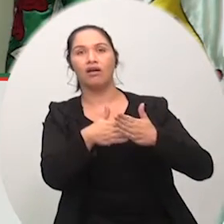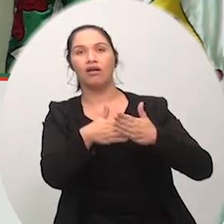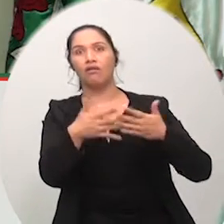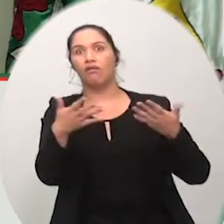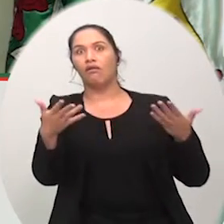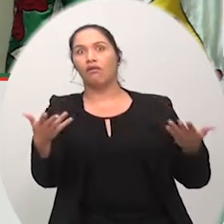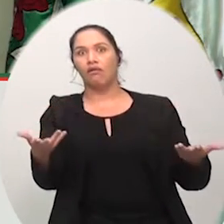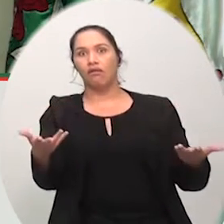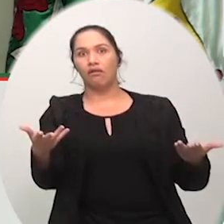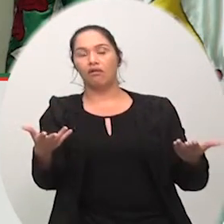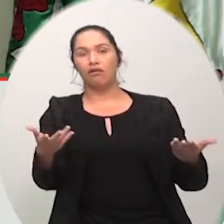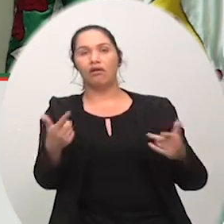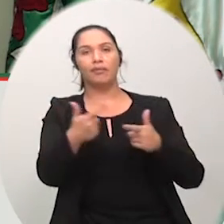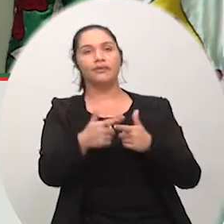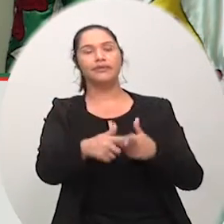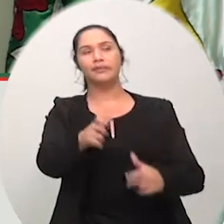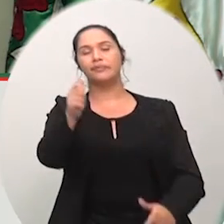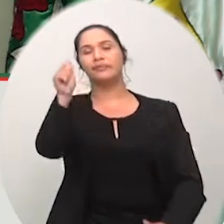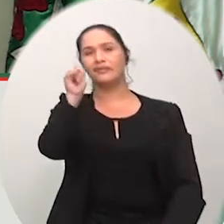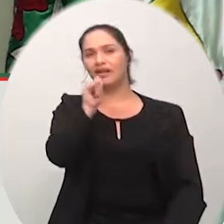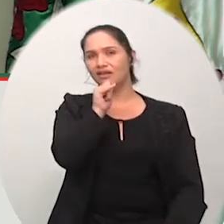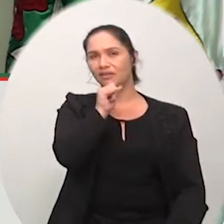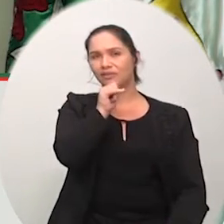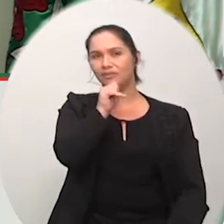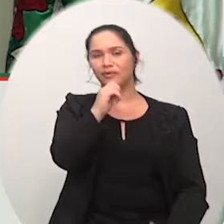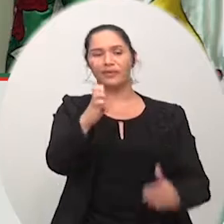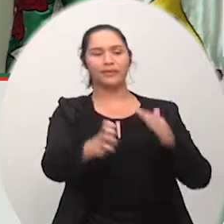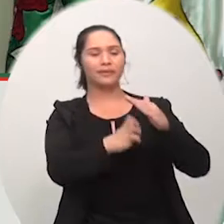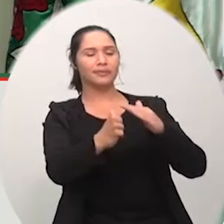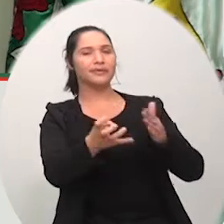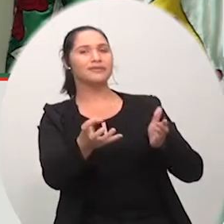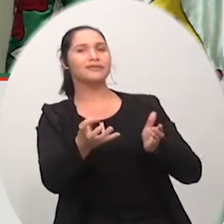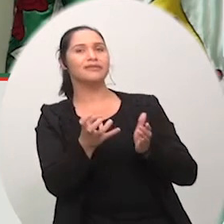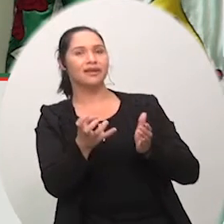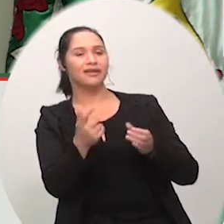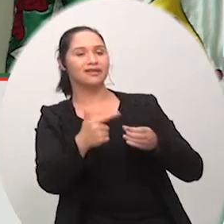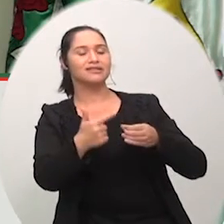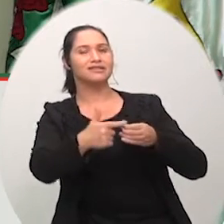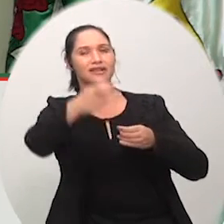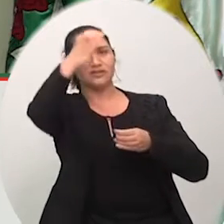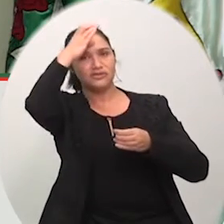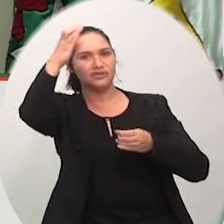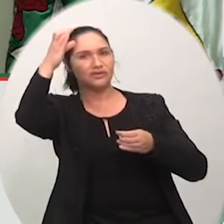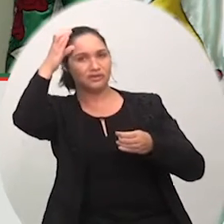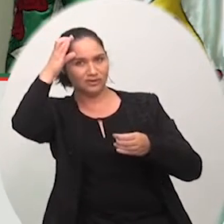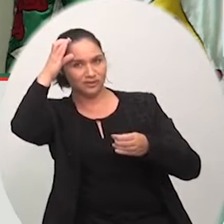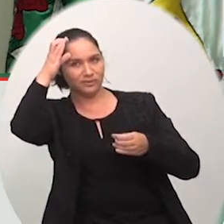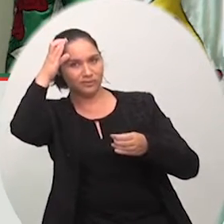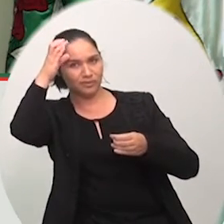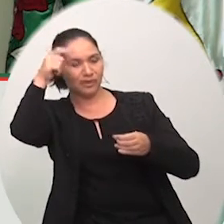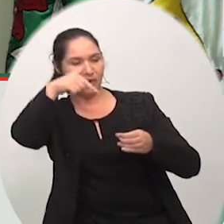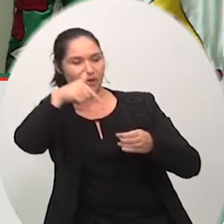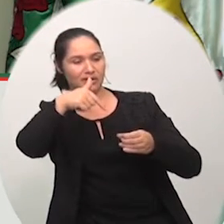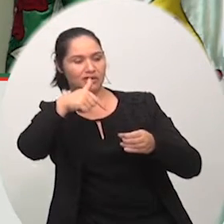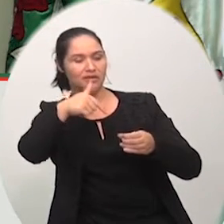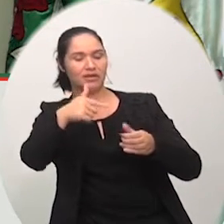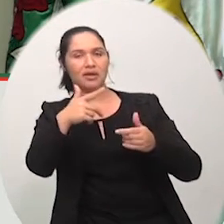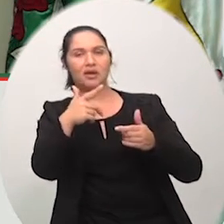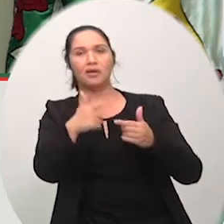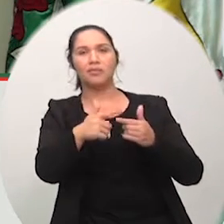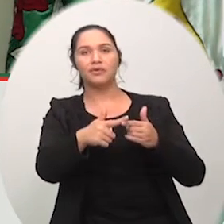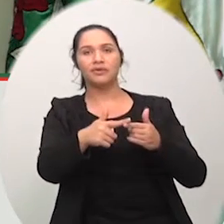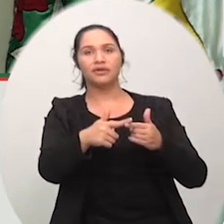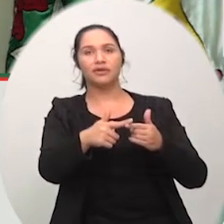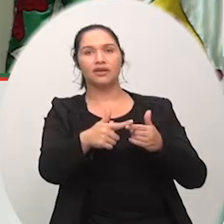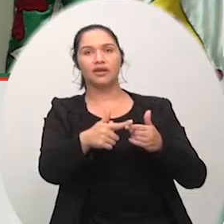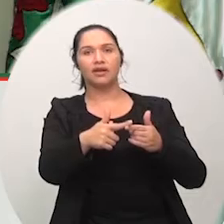qual é a empresa por exemplo que vai vir se instalar aqui sabendo que ela vai ter que na hora de escoar sua produção vai ter que